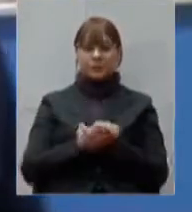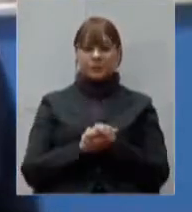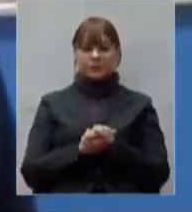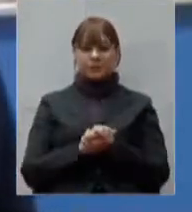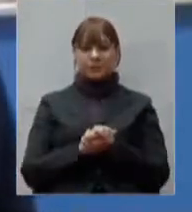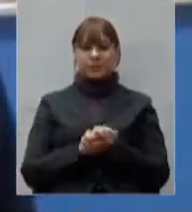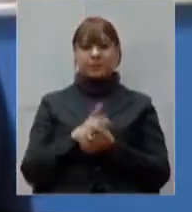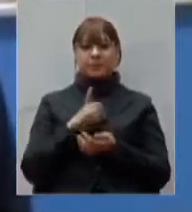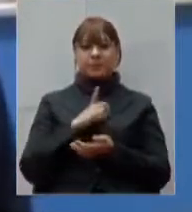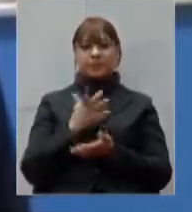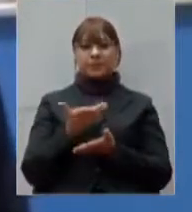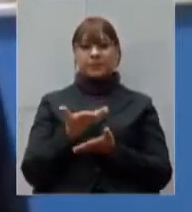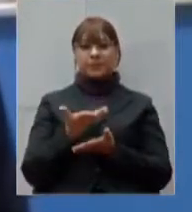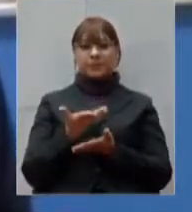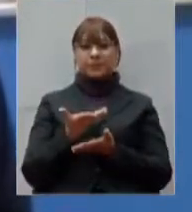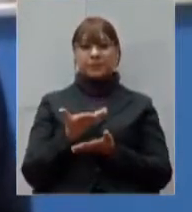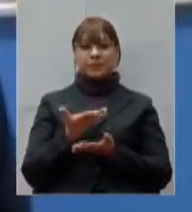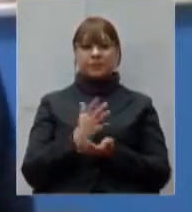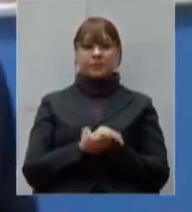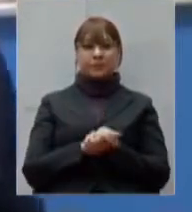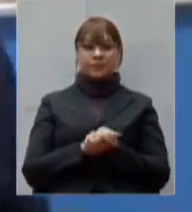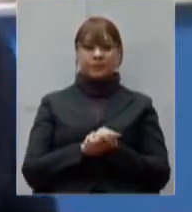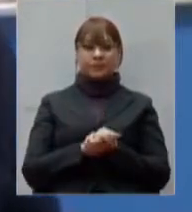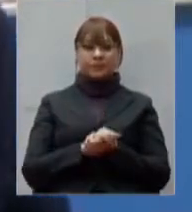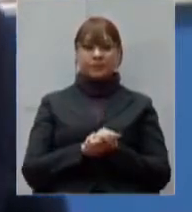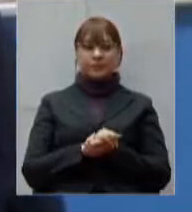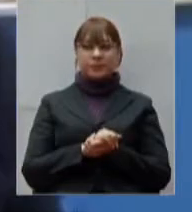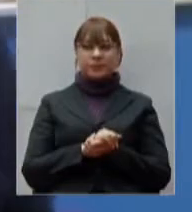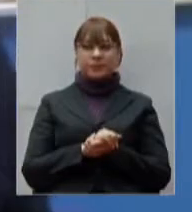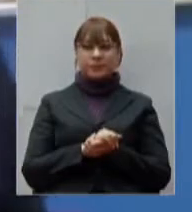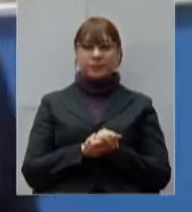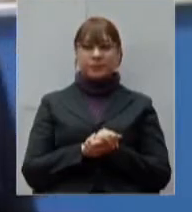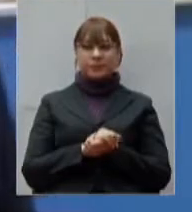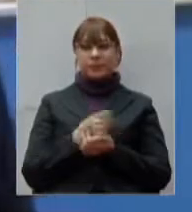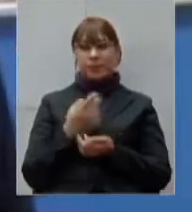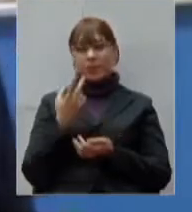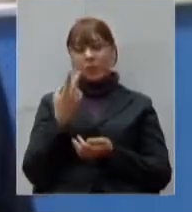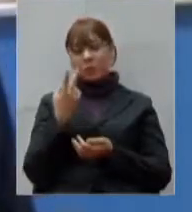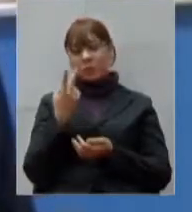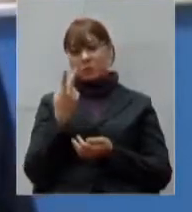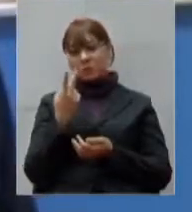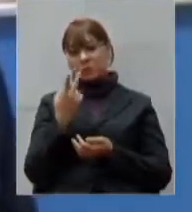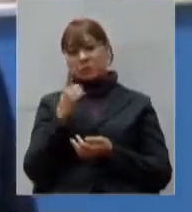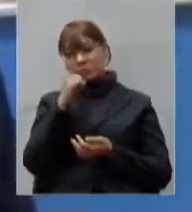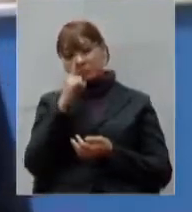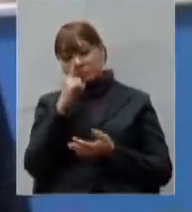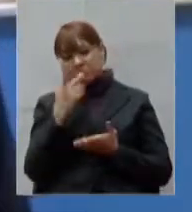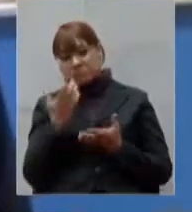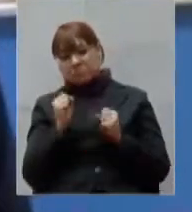tem o o risco de um maior